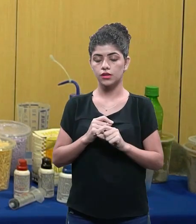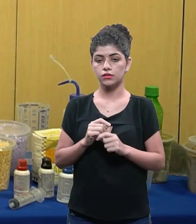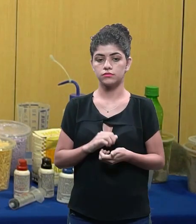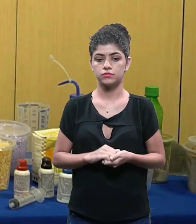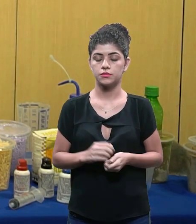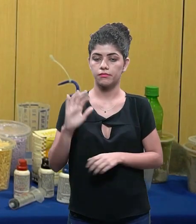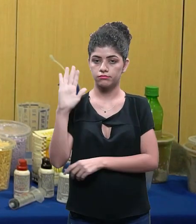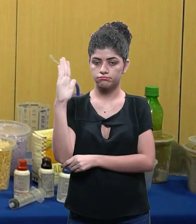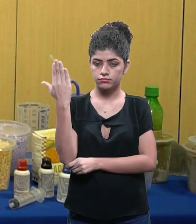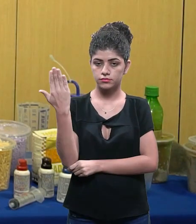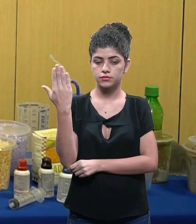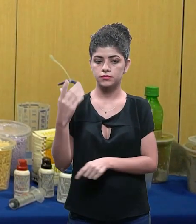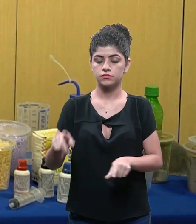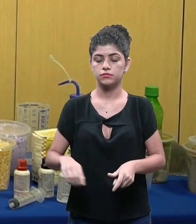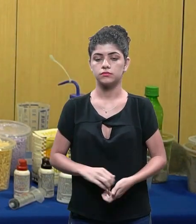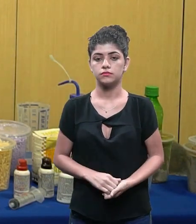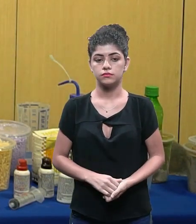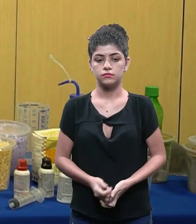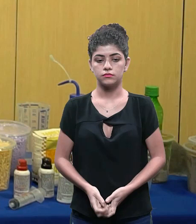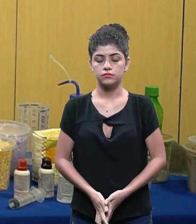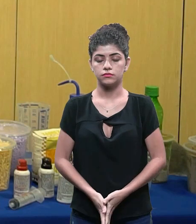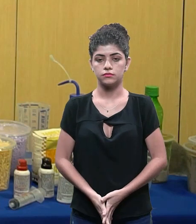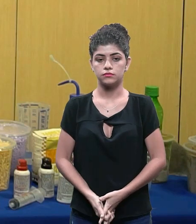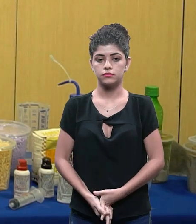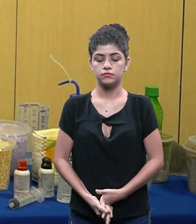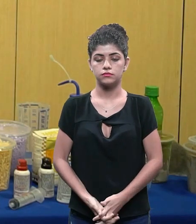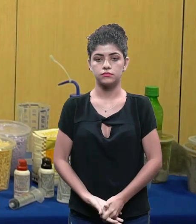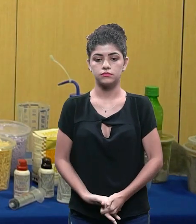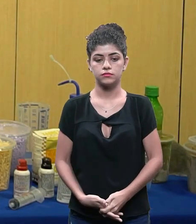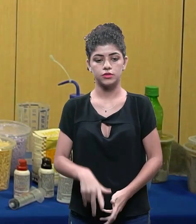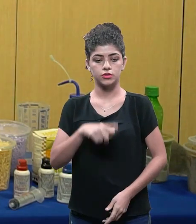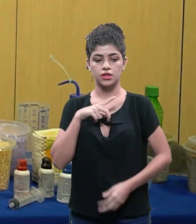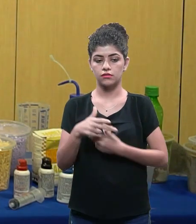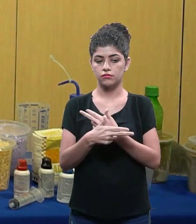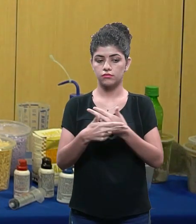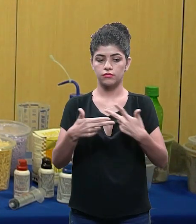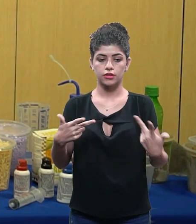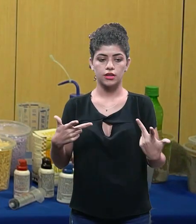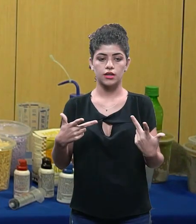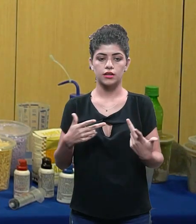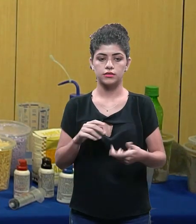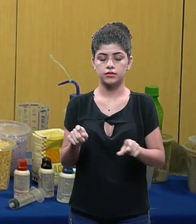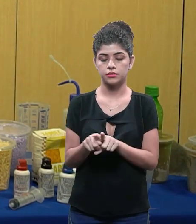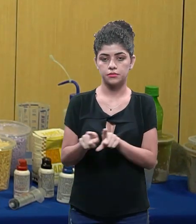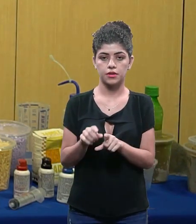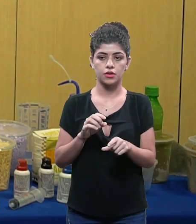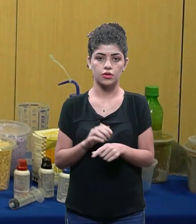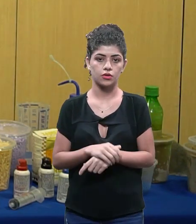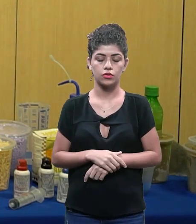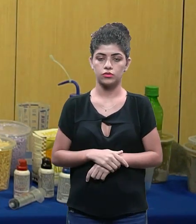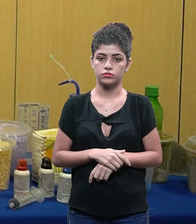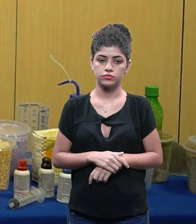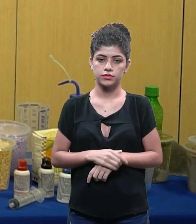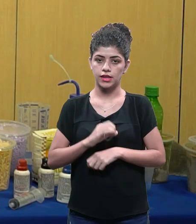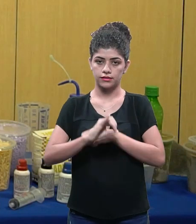cimentício com resíduo de madeira e cimento, ok? Então, tu tem várias possibilidades, o próprio Google vai te